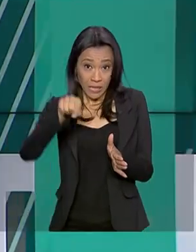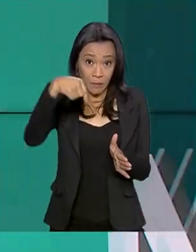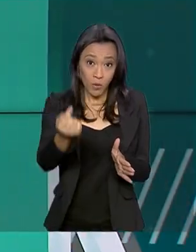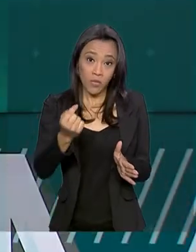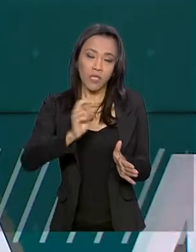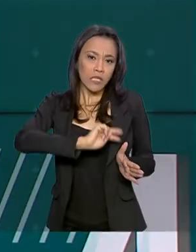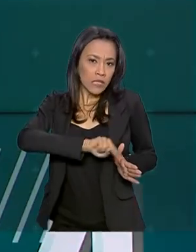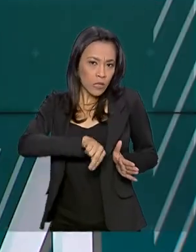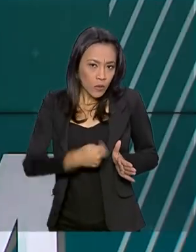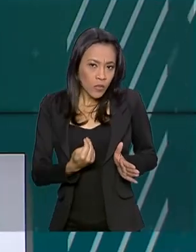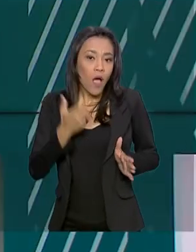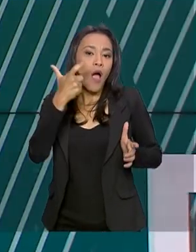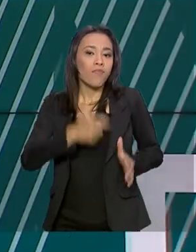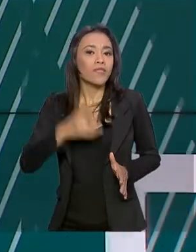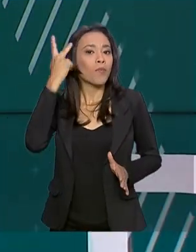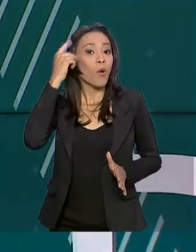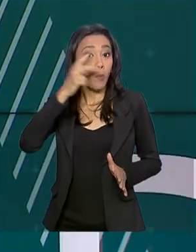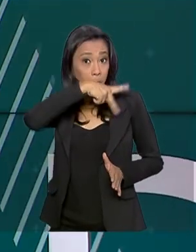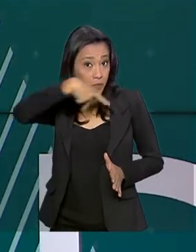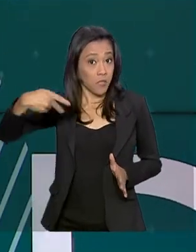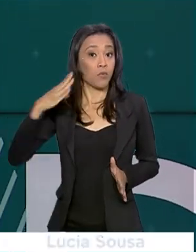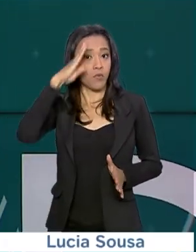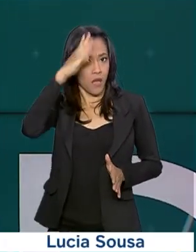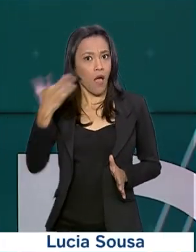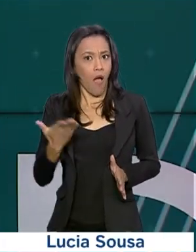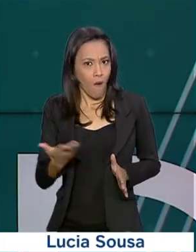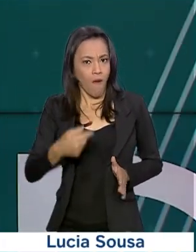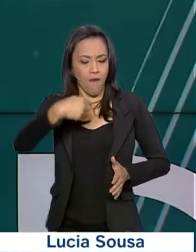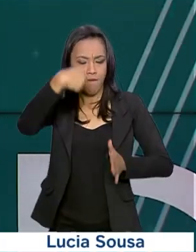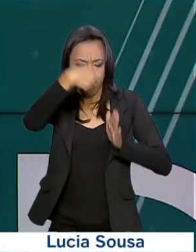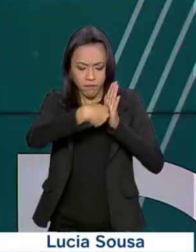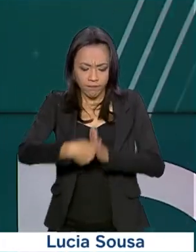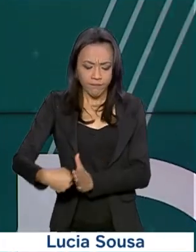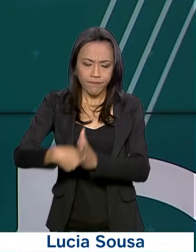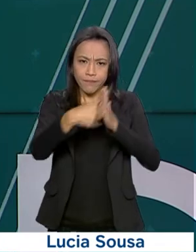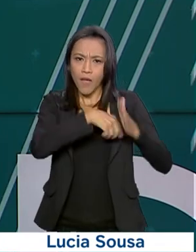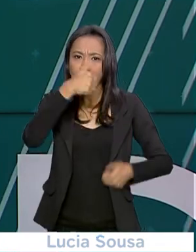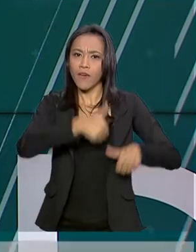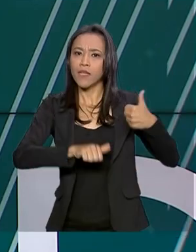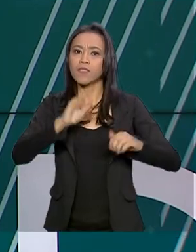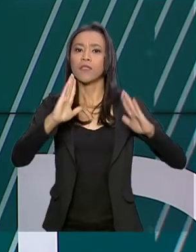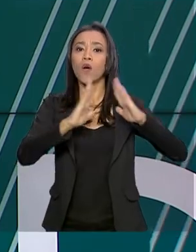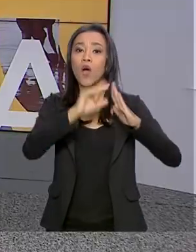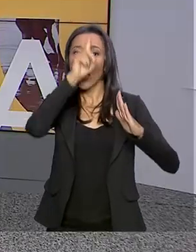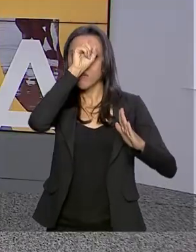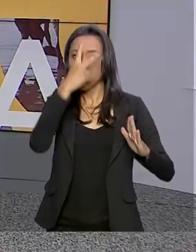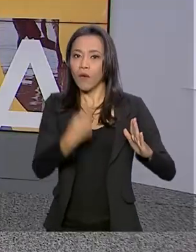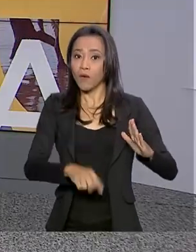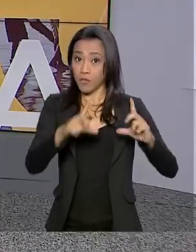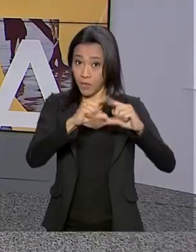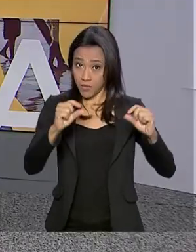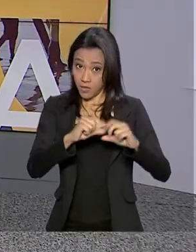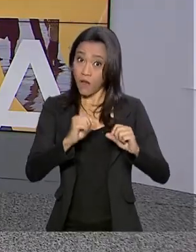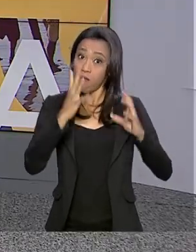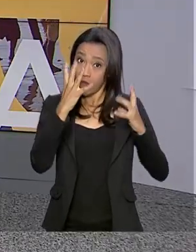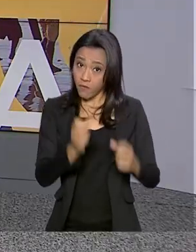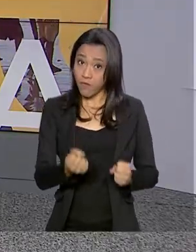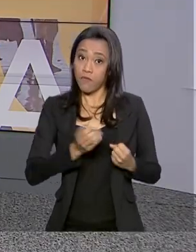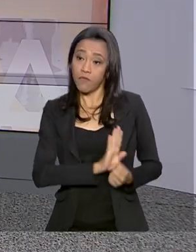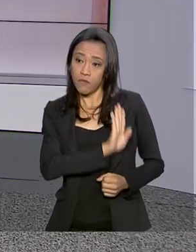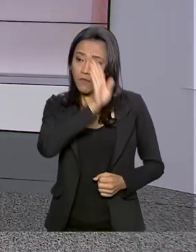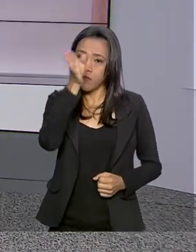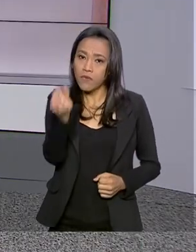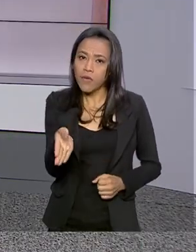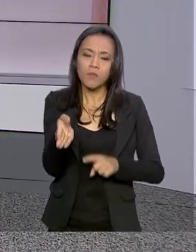São Paulo, o presidente Jair Bolsonaro passa por avaliação médica em um hospital aqui de Brasília. E é pra lá que vamos conversar ao vivo com